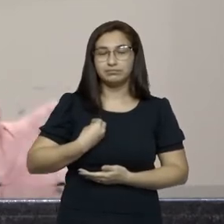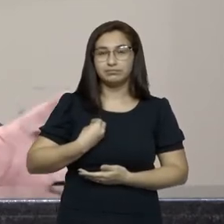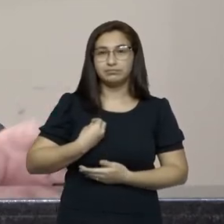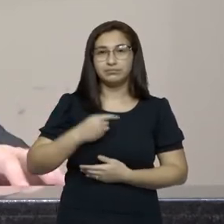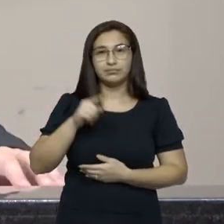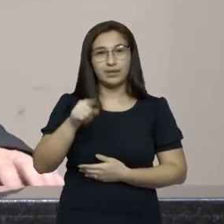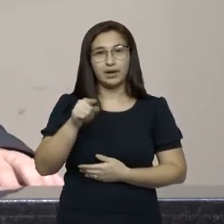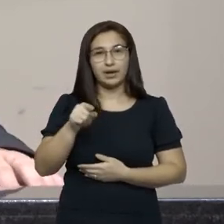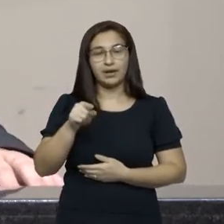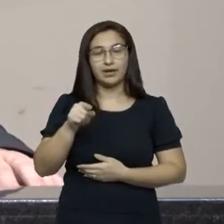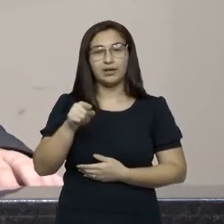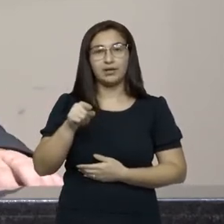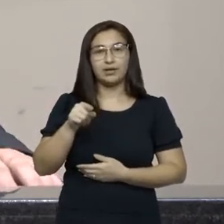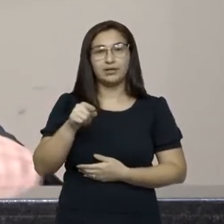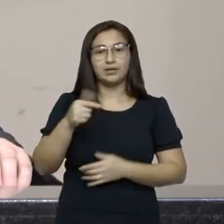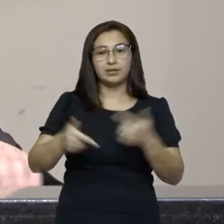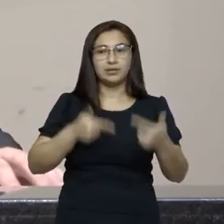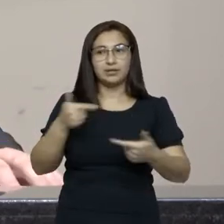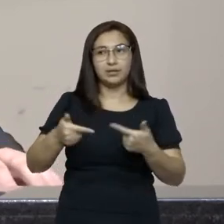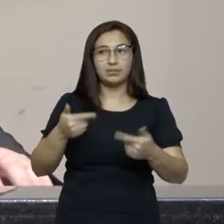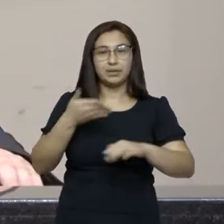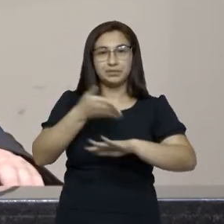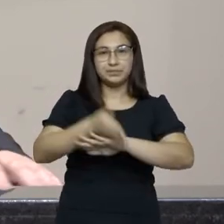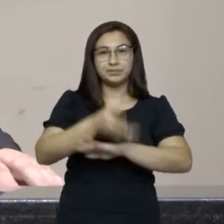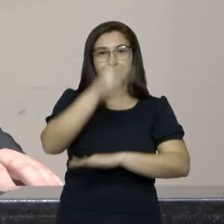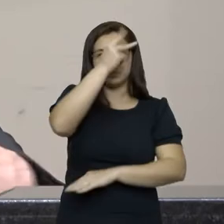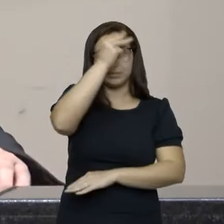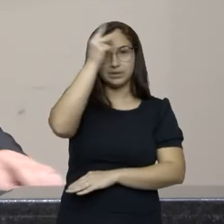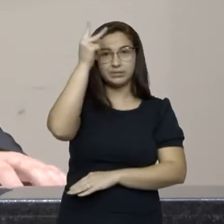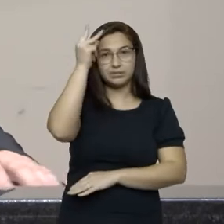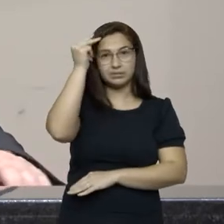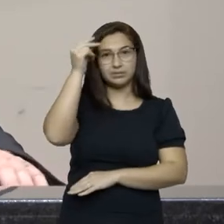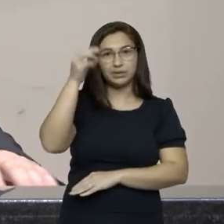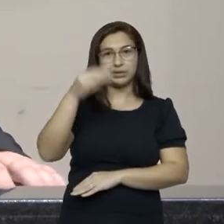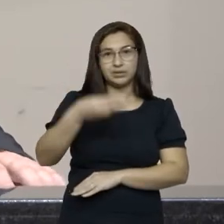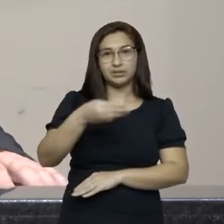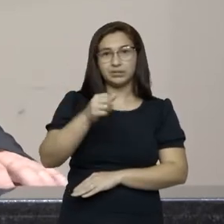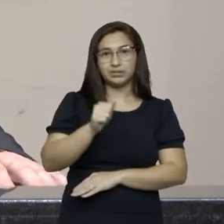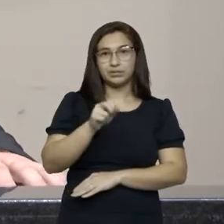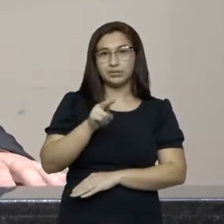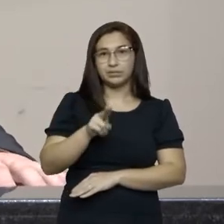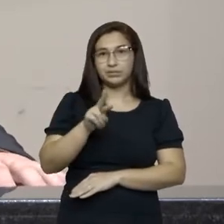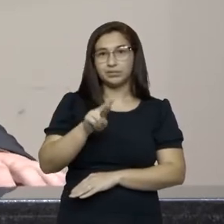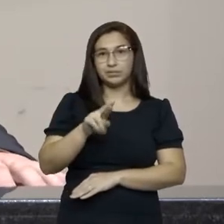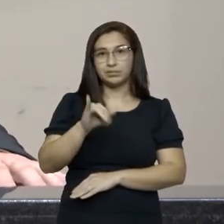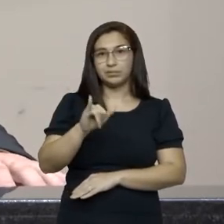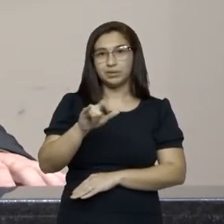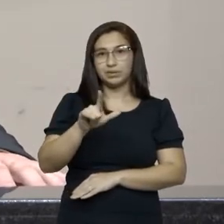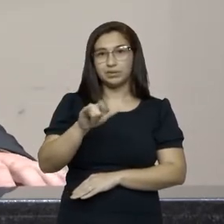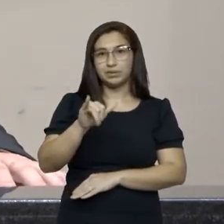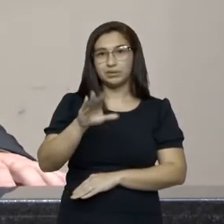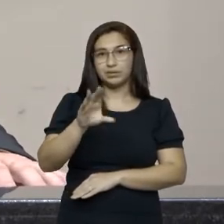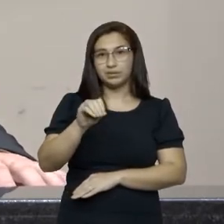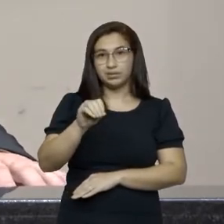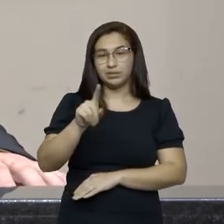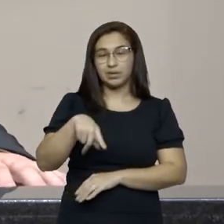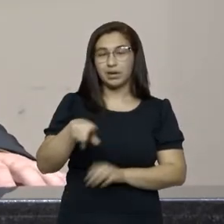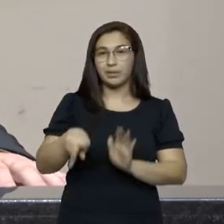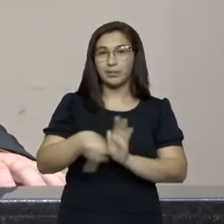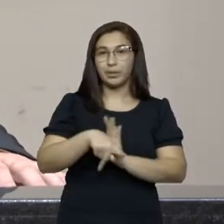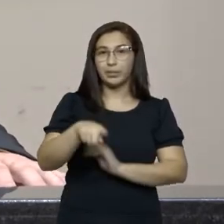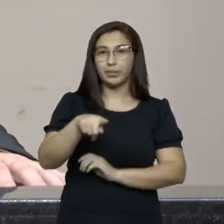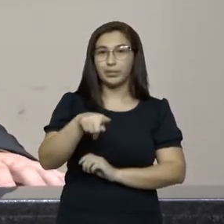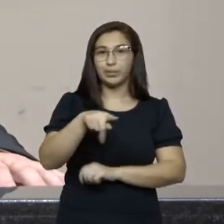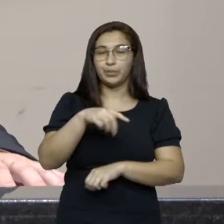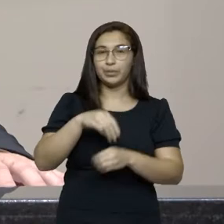visita de trabalho do prefeito Maurílio Ostrowski do município de Sul